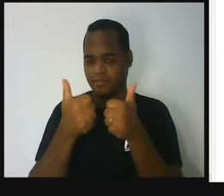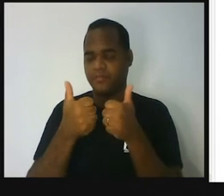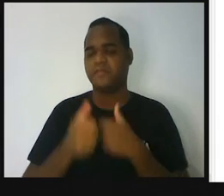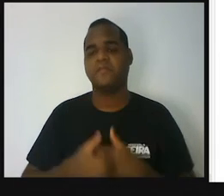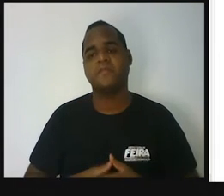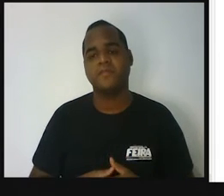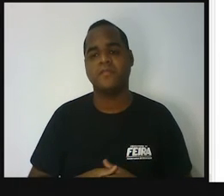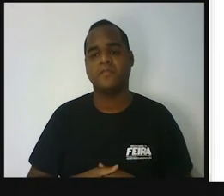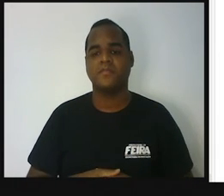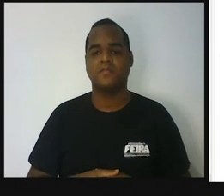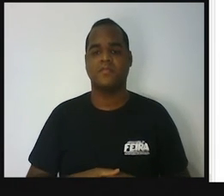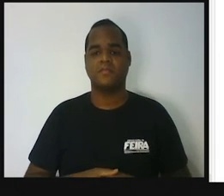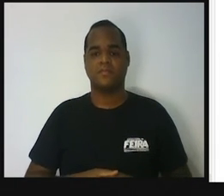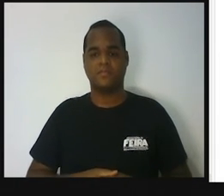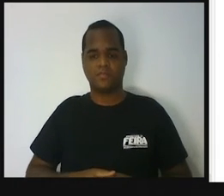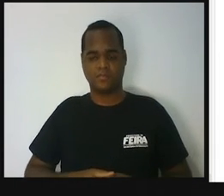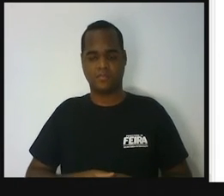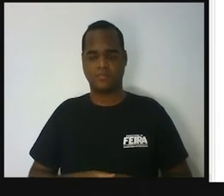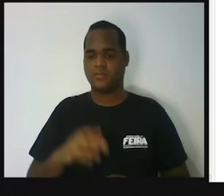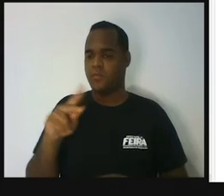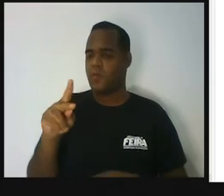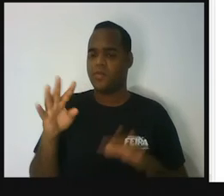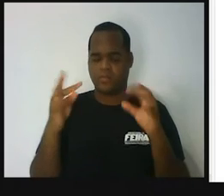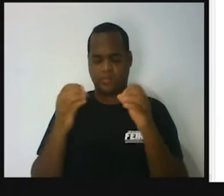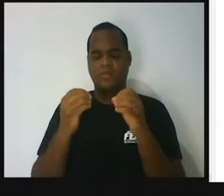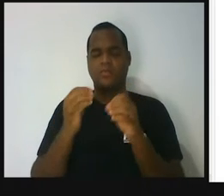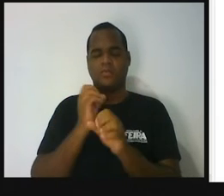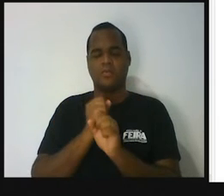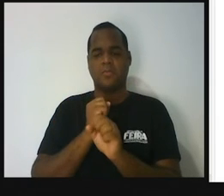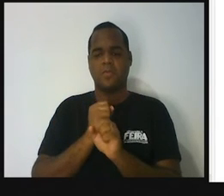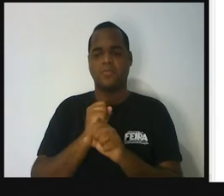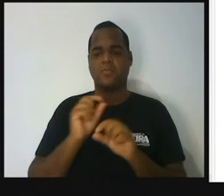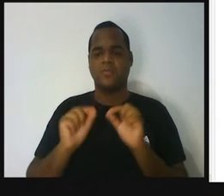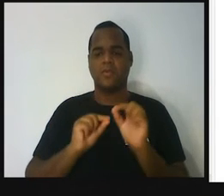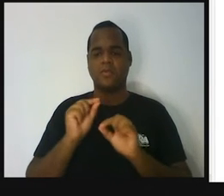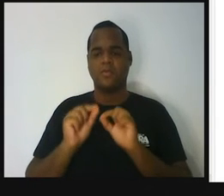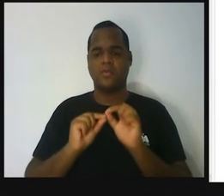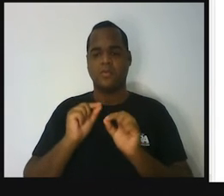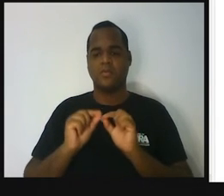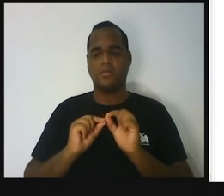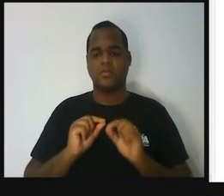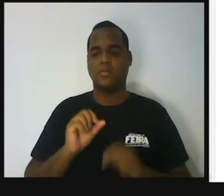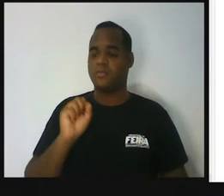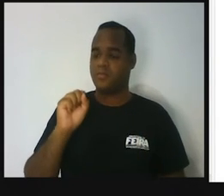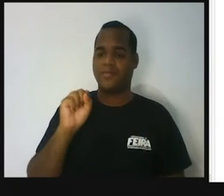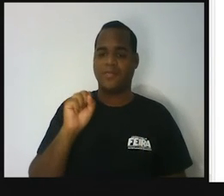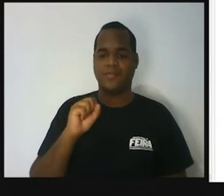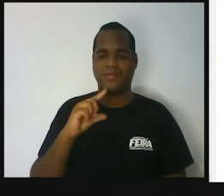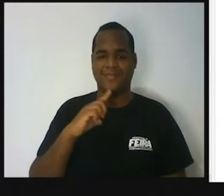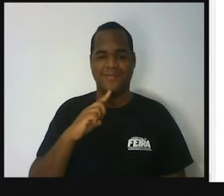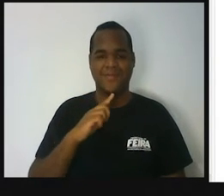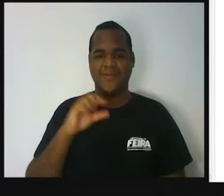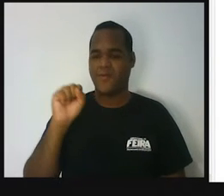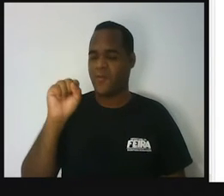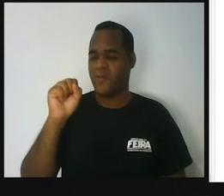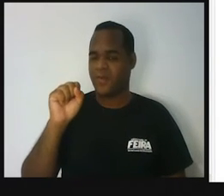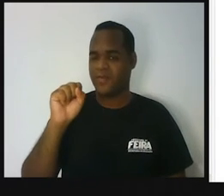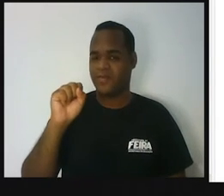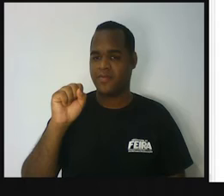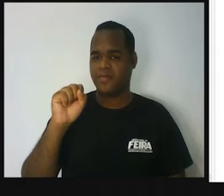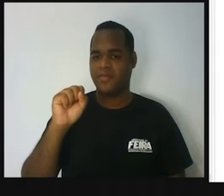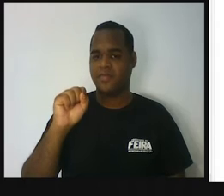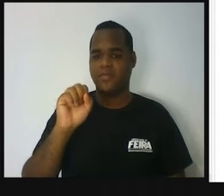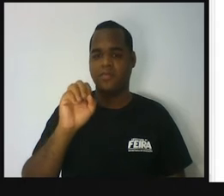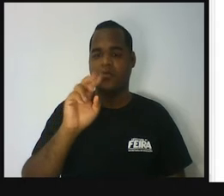Qual é esse total? Esse total é oito. É um octaedro. Ó.